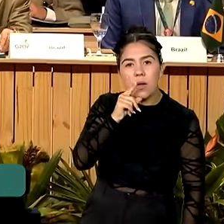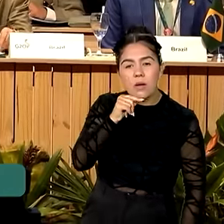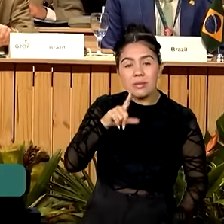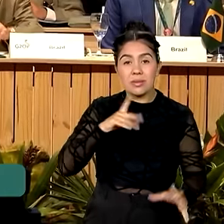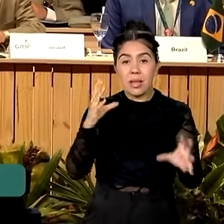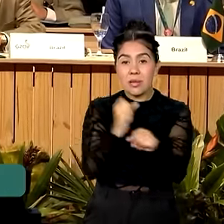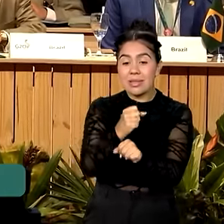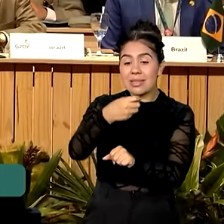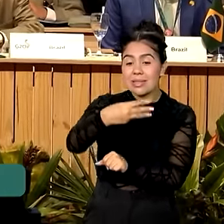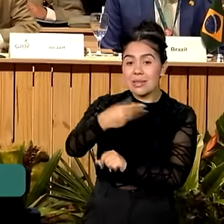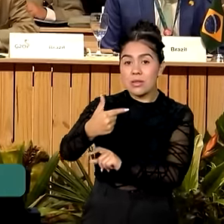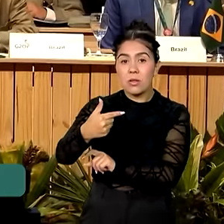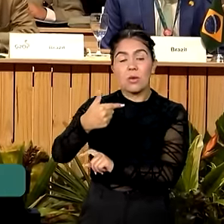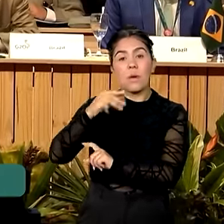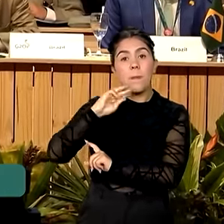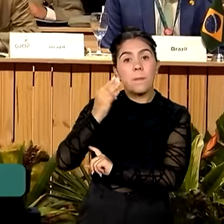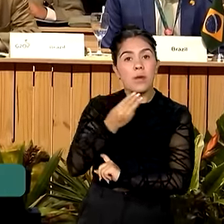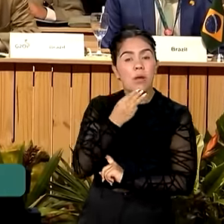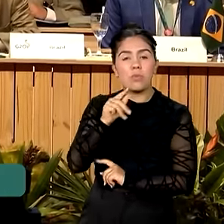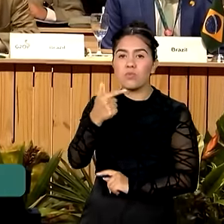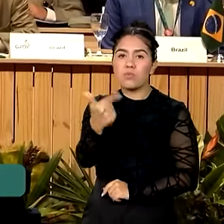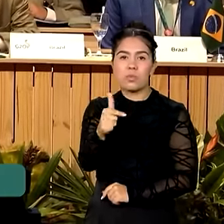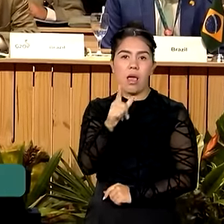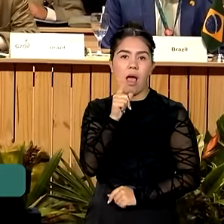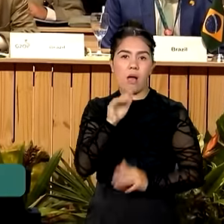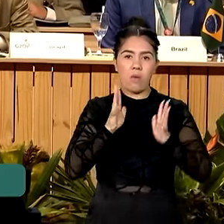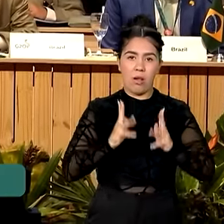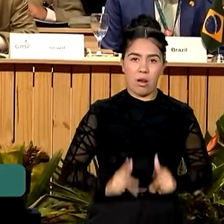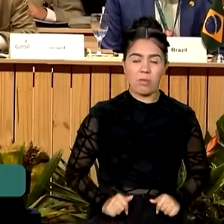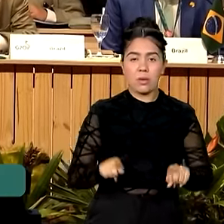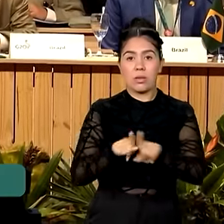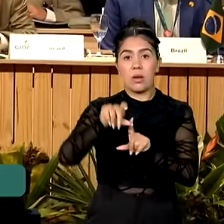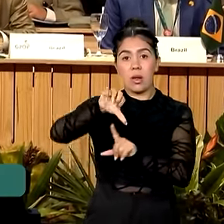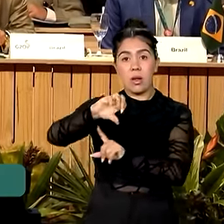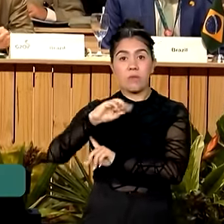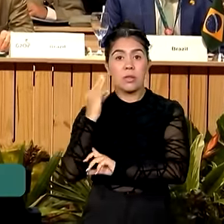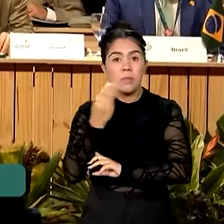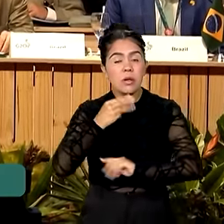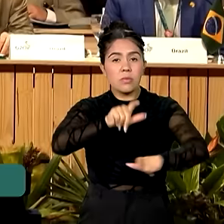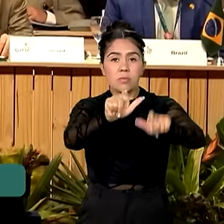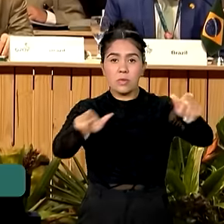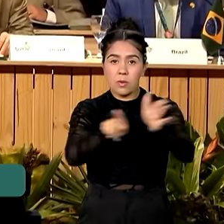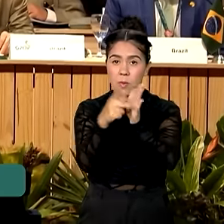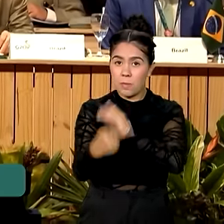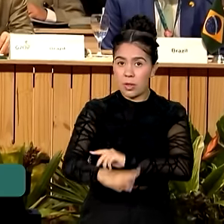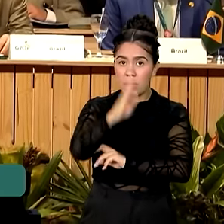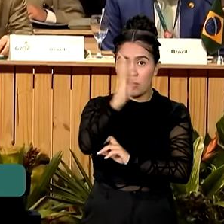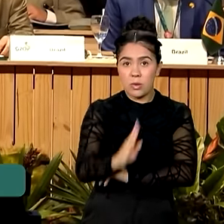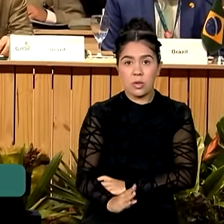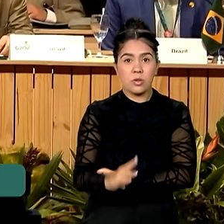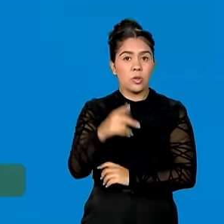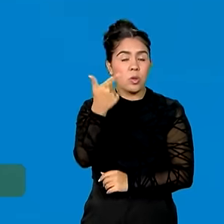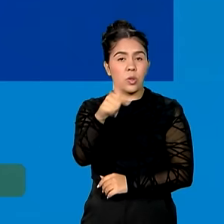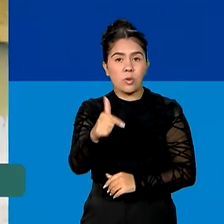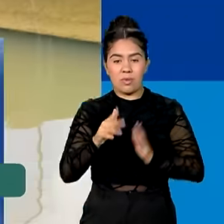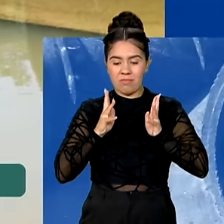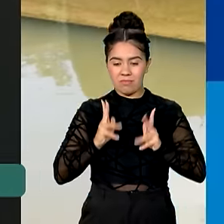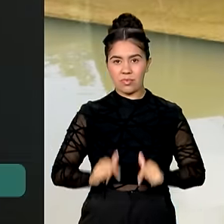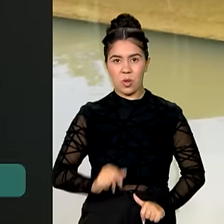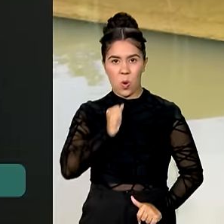milhões sem água tratada e 90 milhões de brasileiros e brasileiras sem tratamento de esgoto.